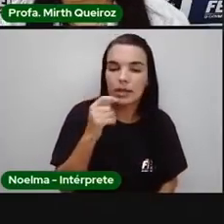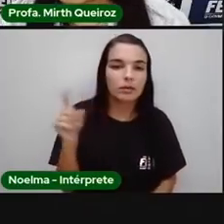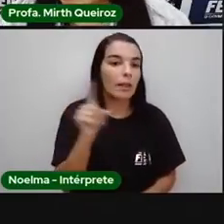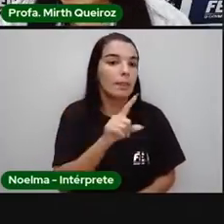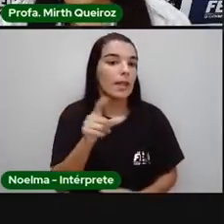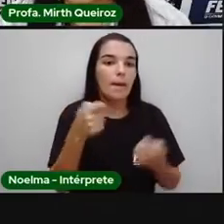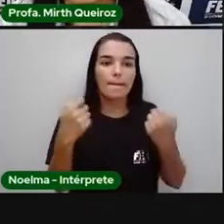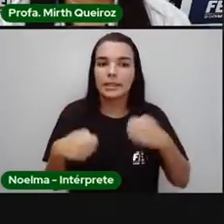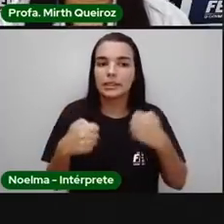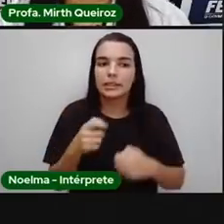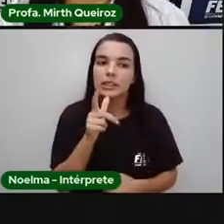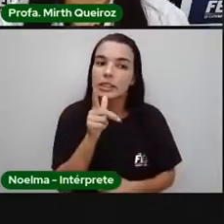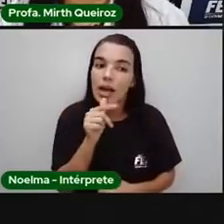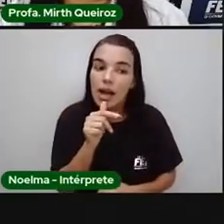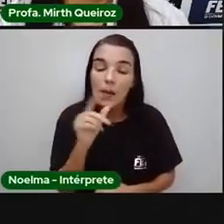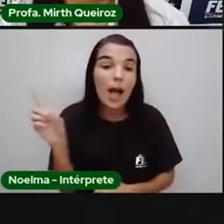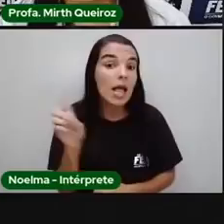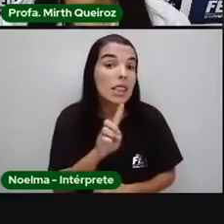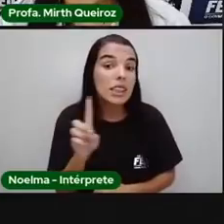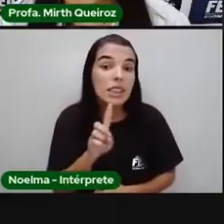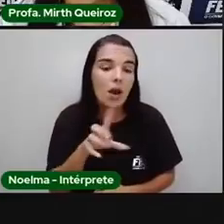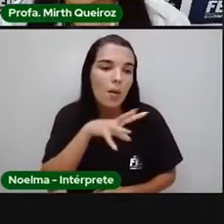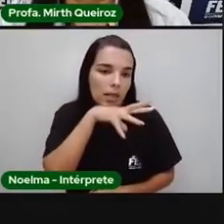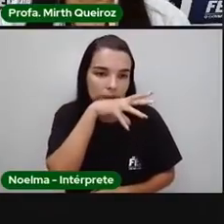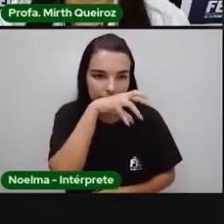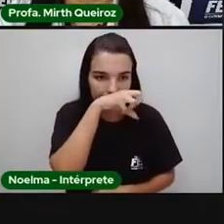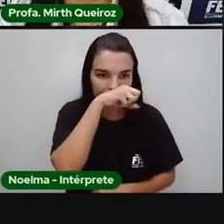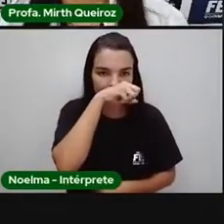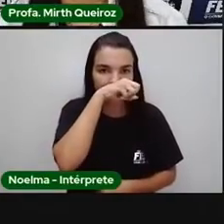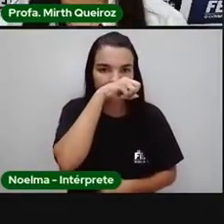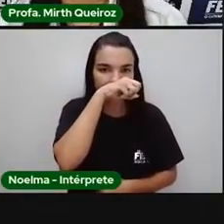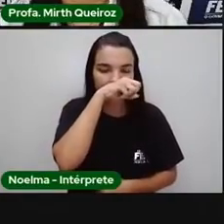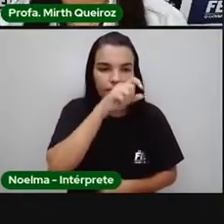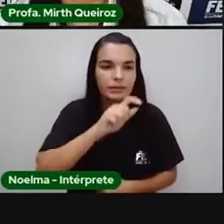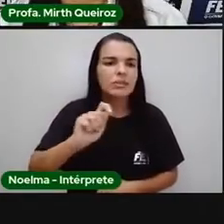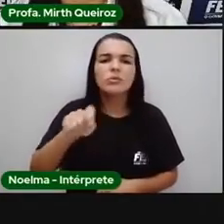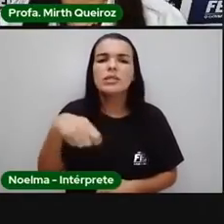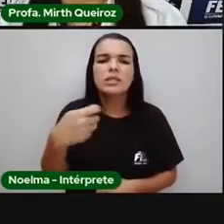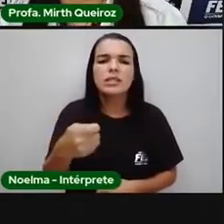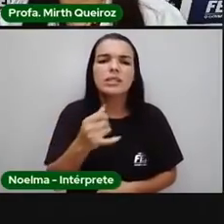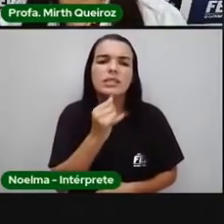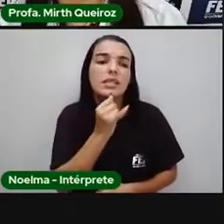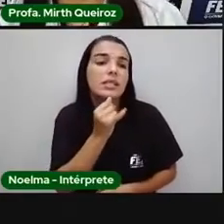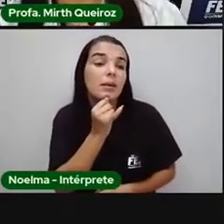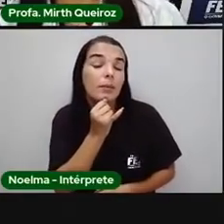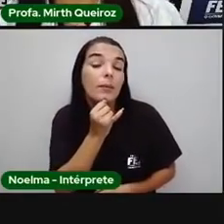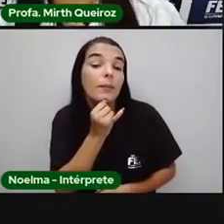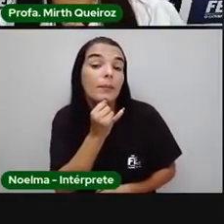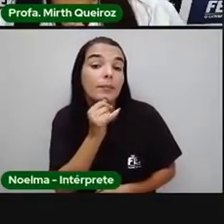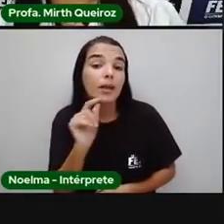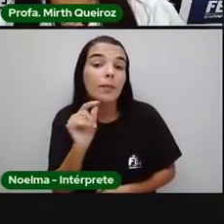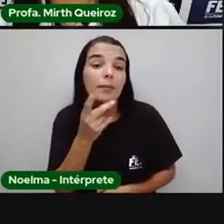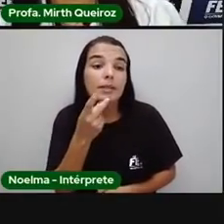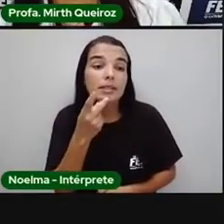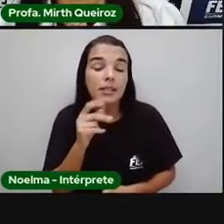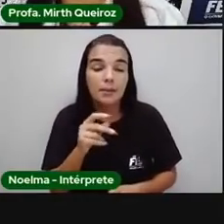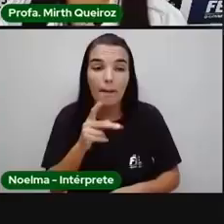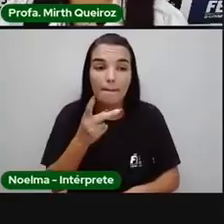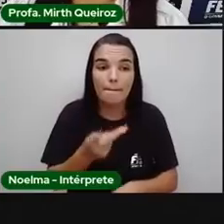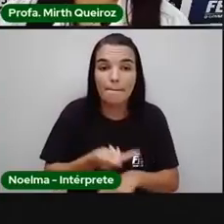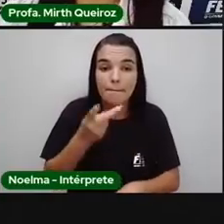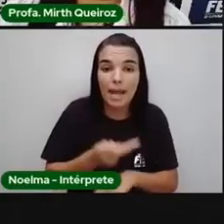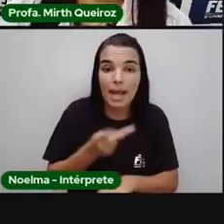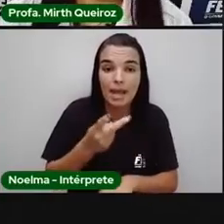precisam de água, eles não respiram. E quais são os exemplos dos seres não vivos? As pedras,